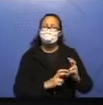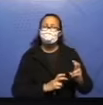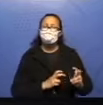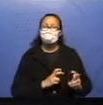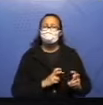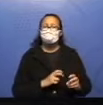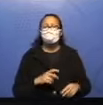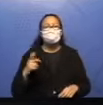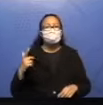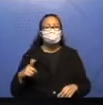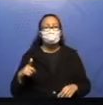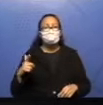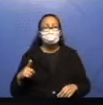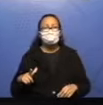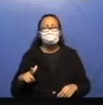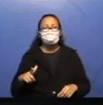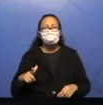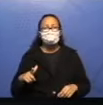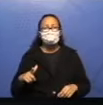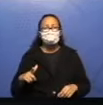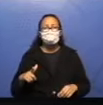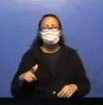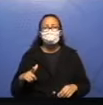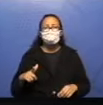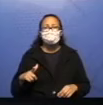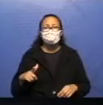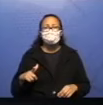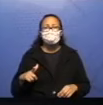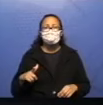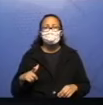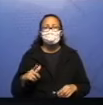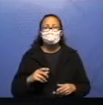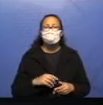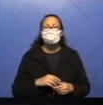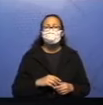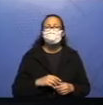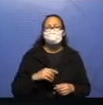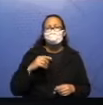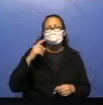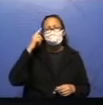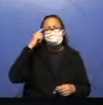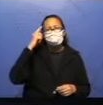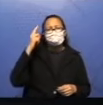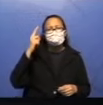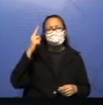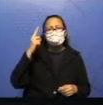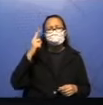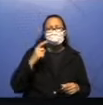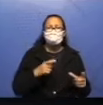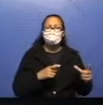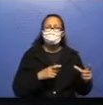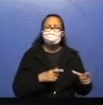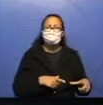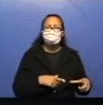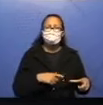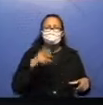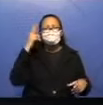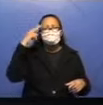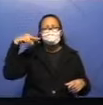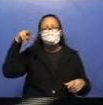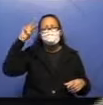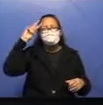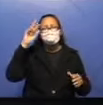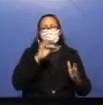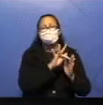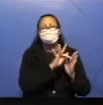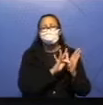Então, novamente, nós colocamos aqui, analisando o lugar onde se passa a história do texto. Aqui no nosso